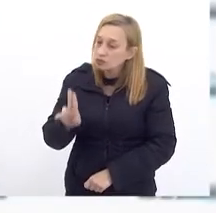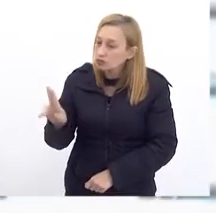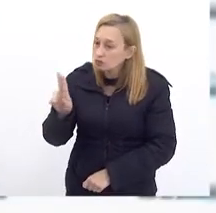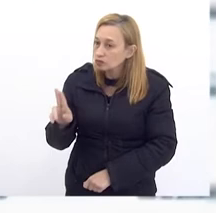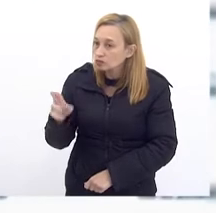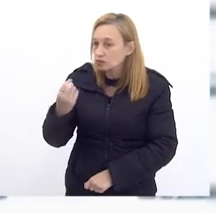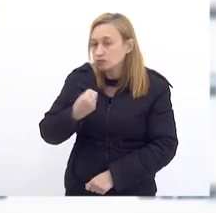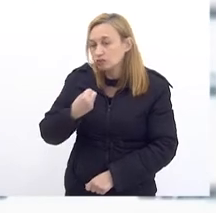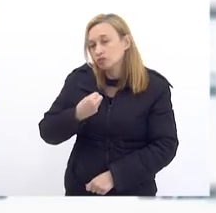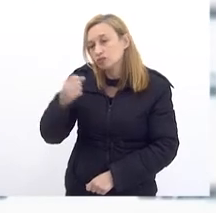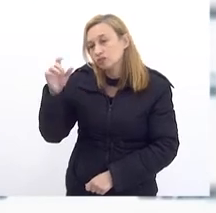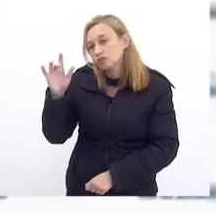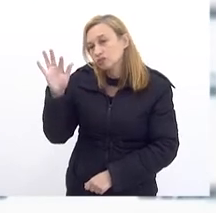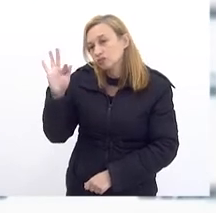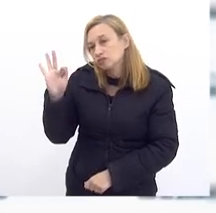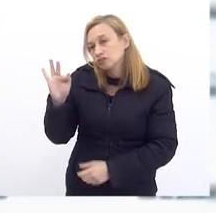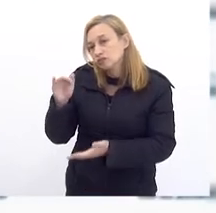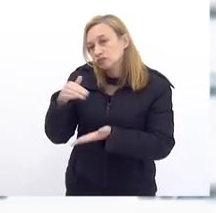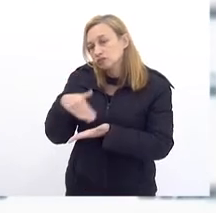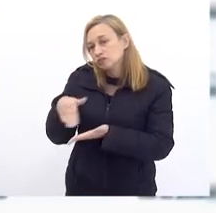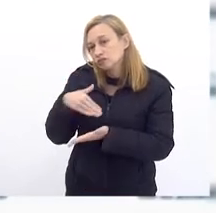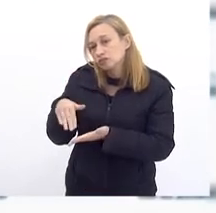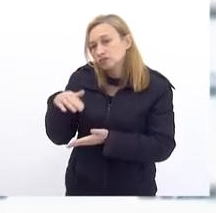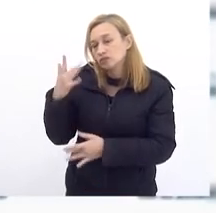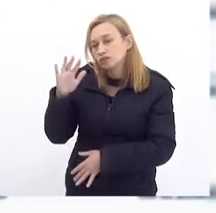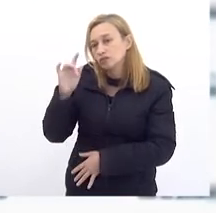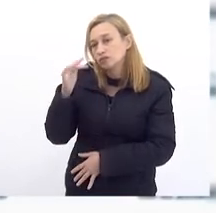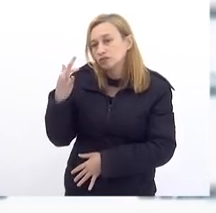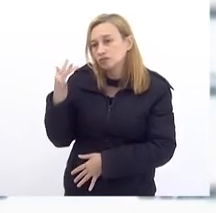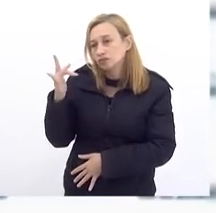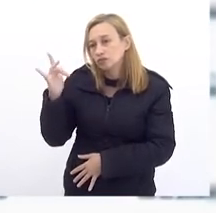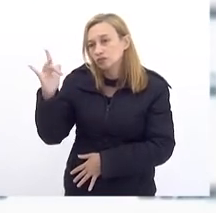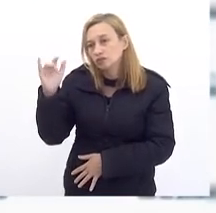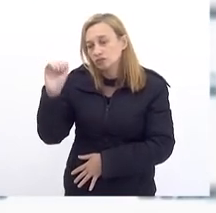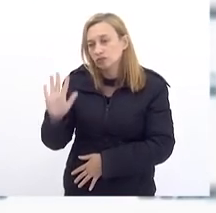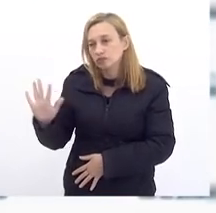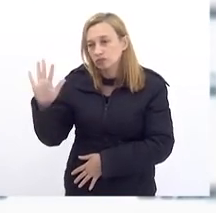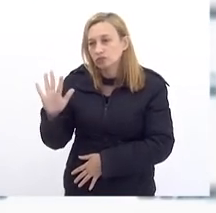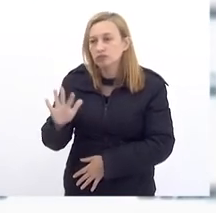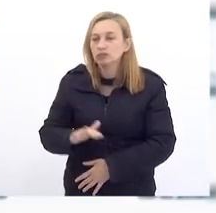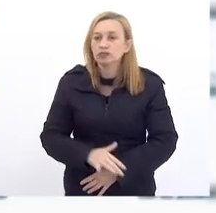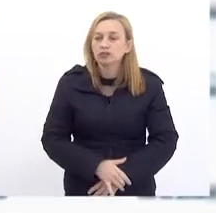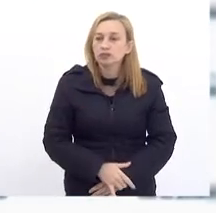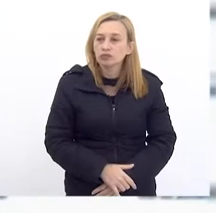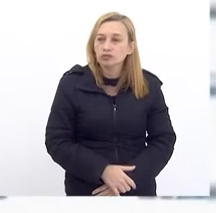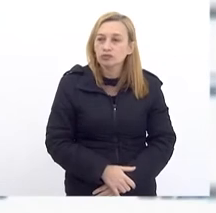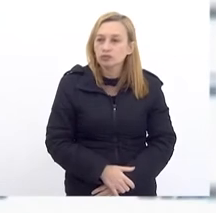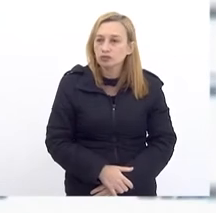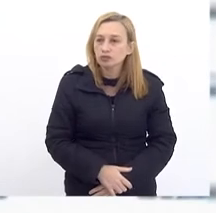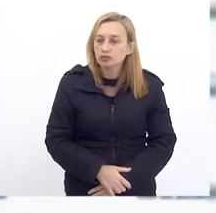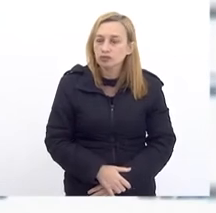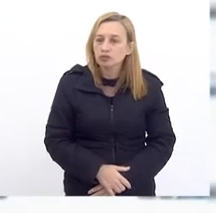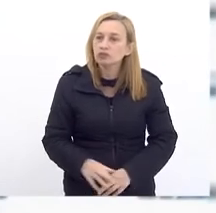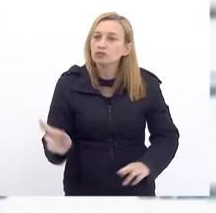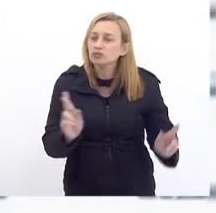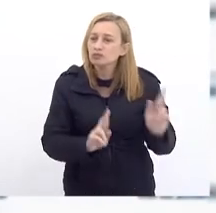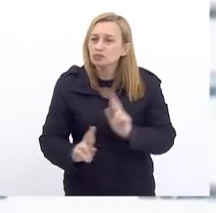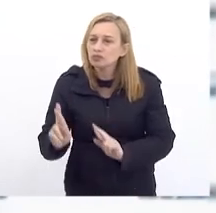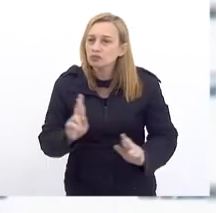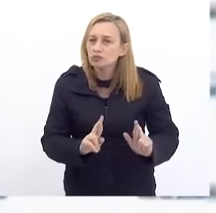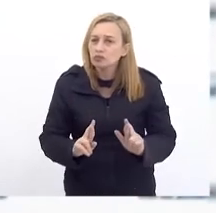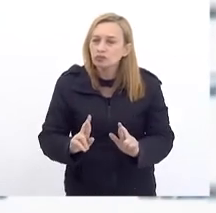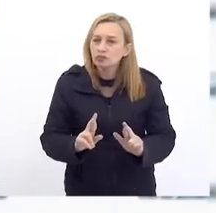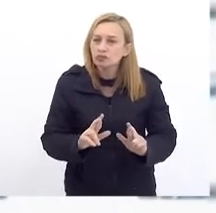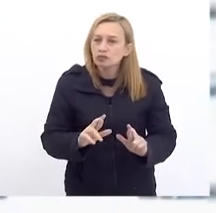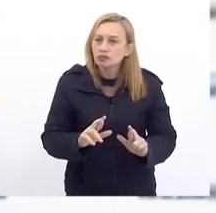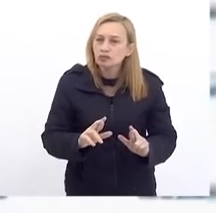Secretaria Do Tesouro Nacional É Com relação A transação